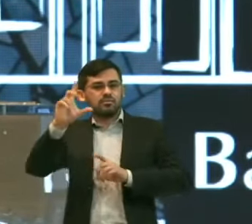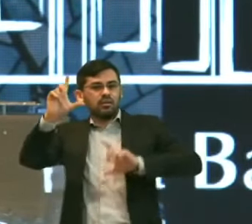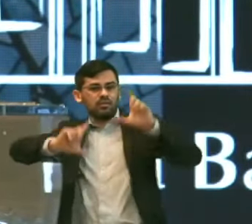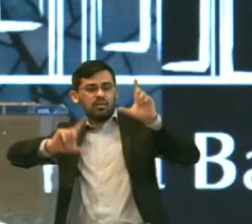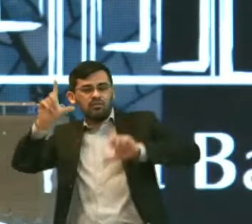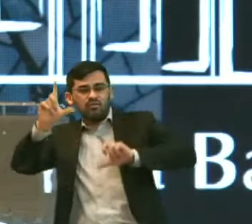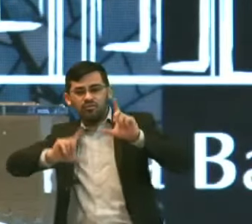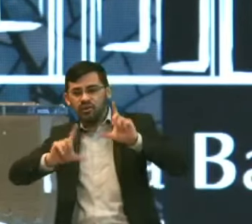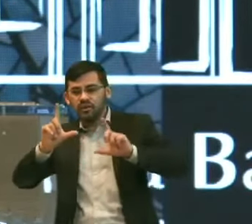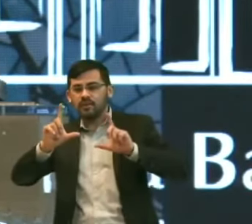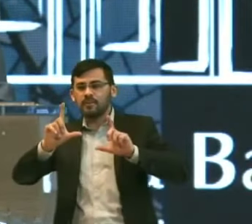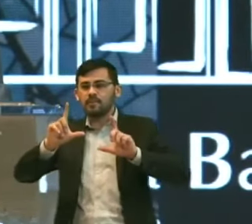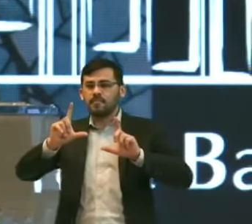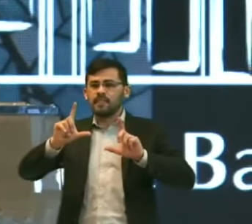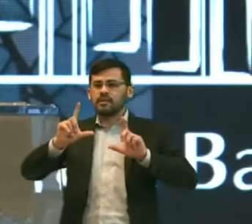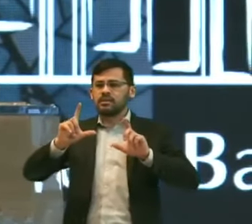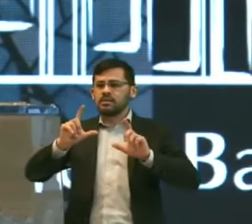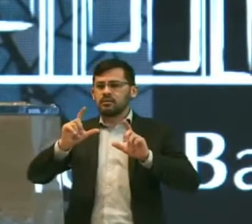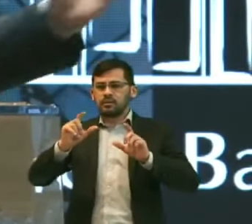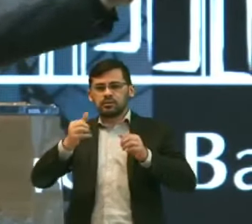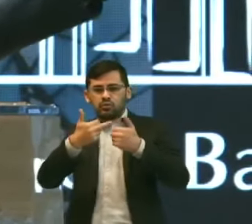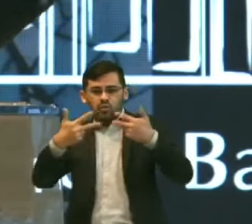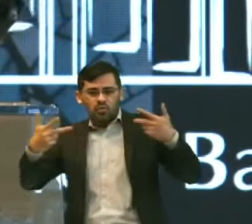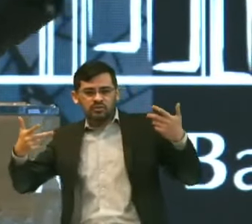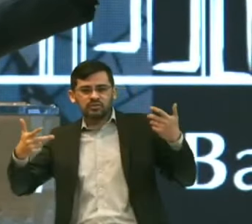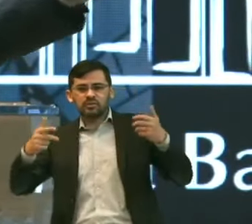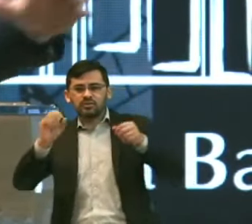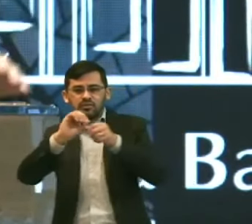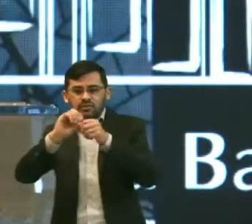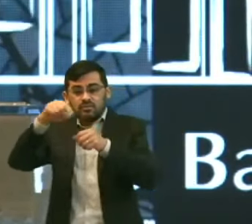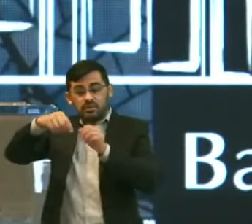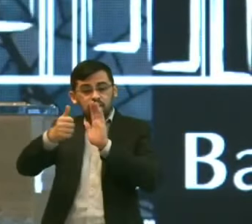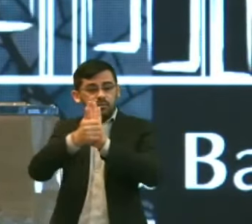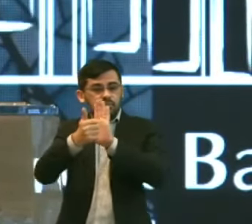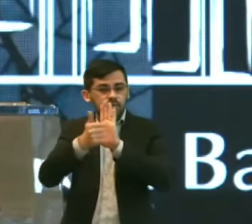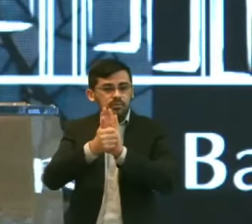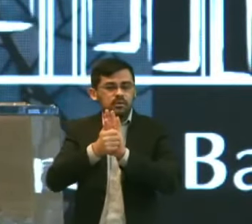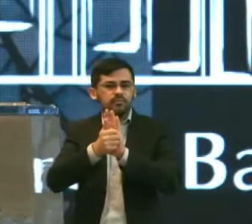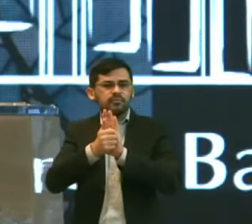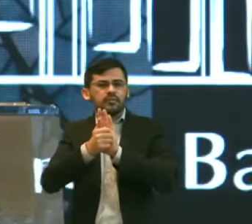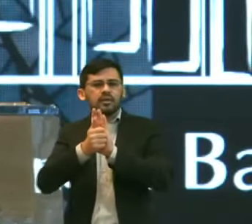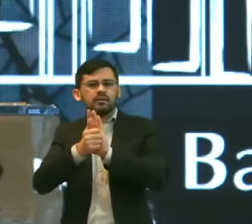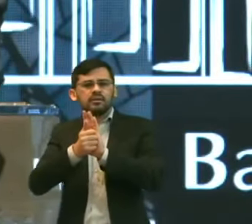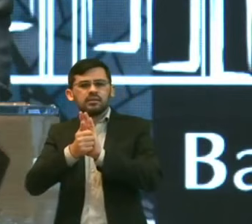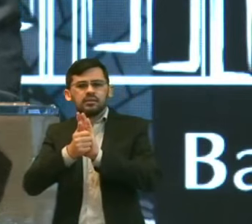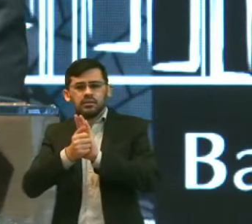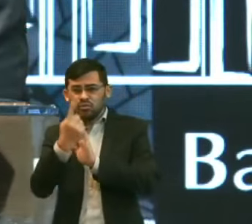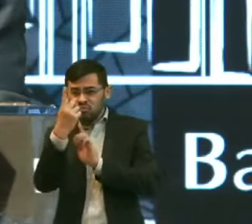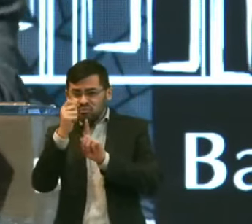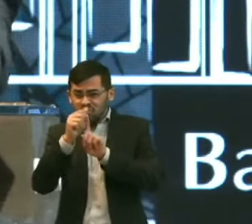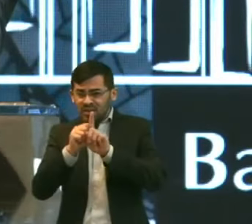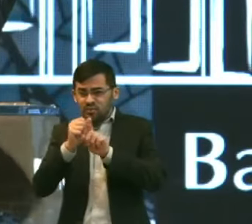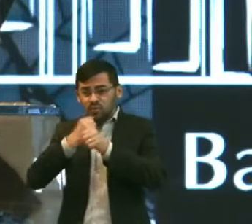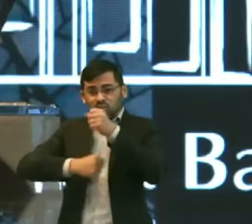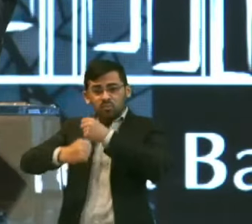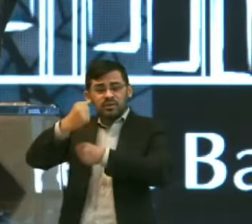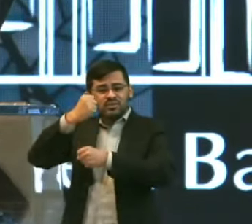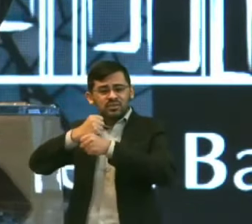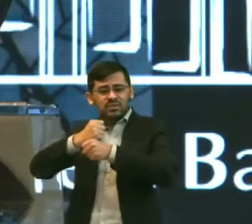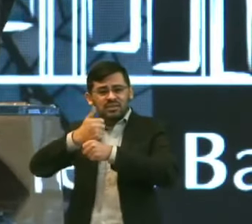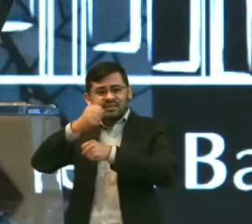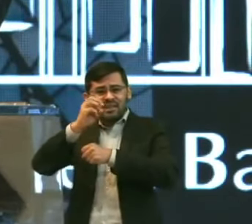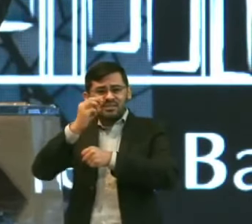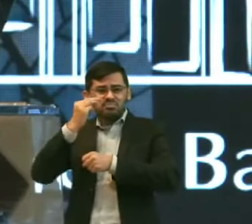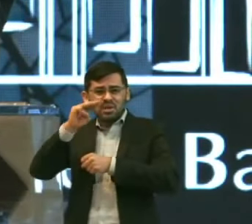Num só mês O ano passado Nós Durante esse Período Da pandemia Num só mês Dez